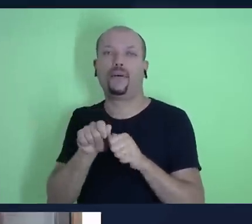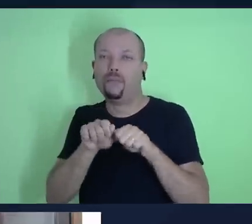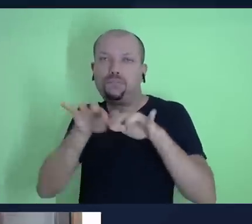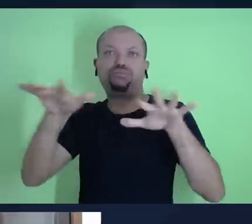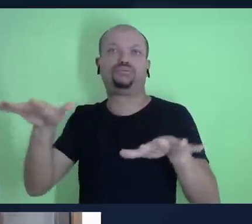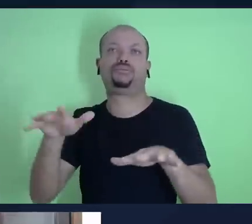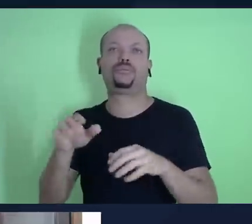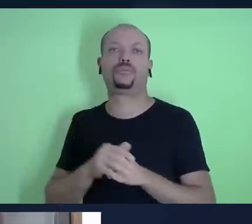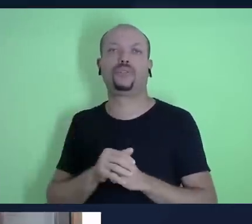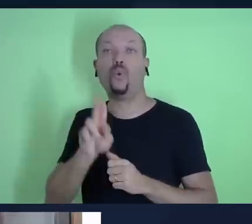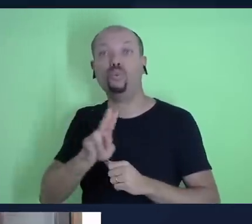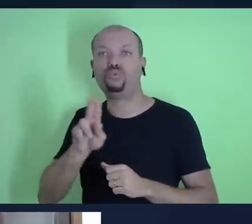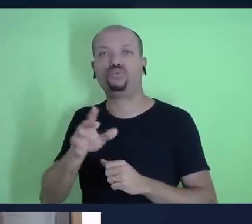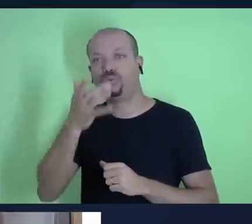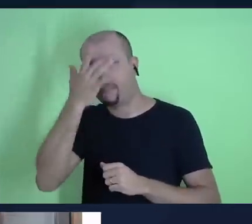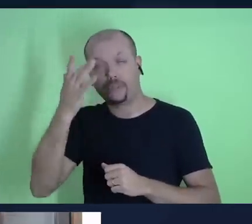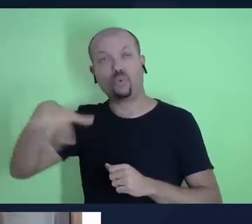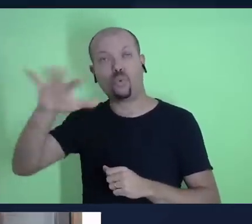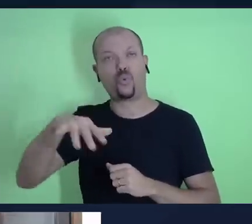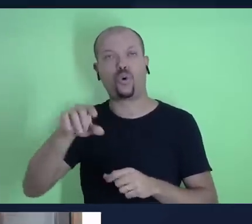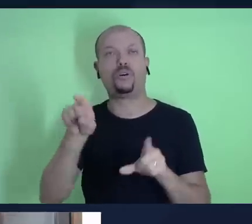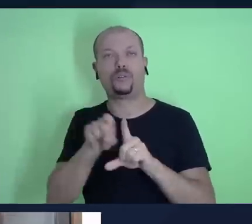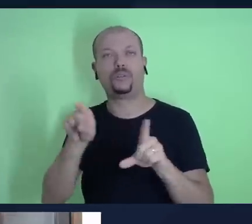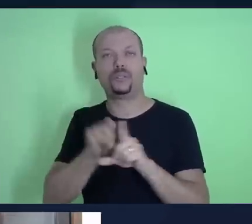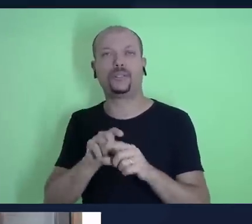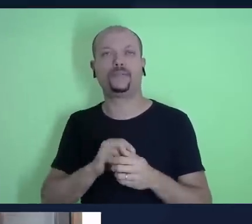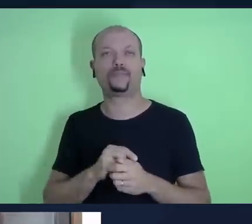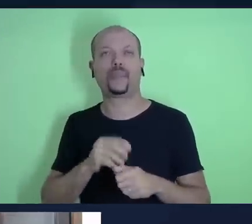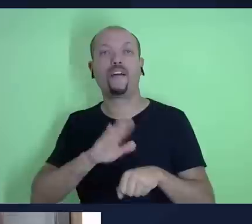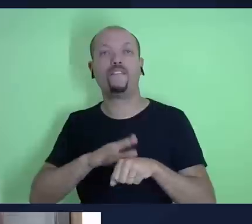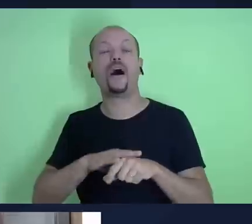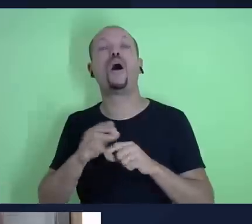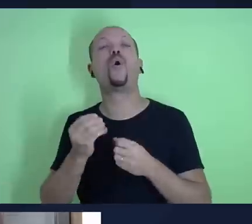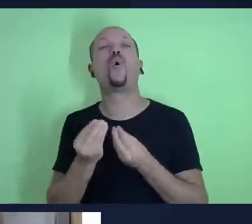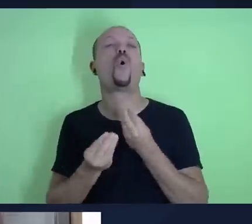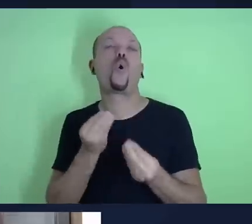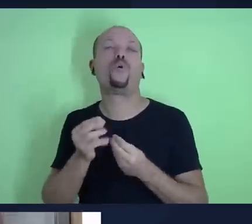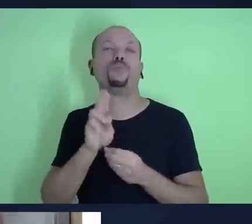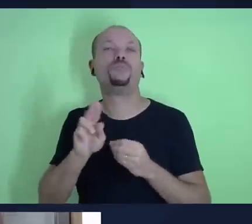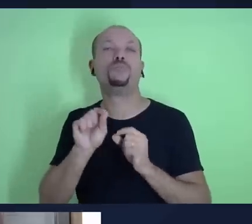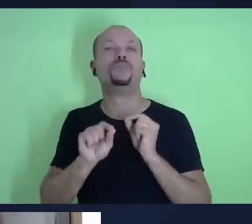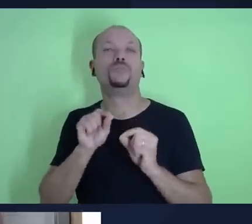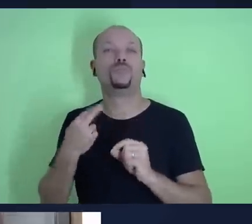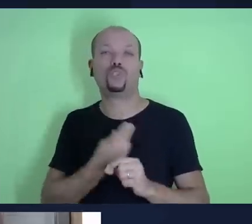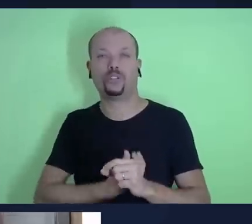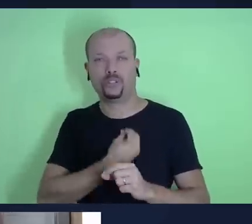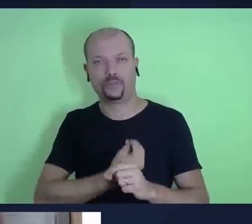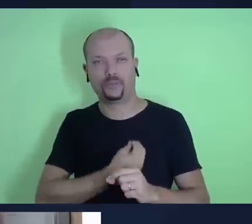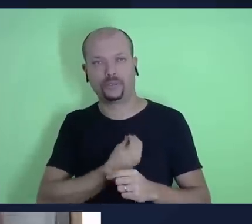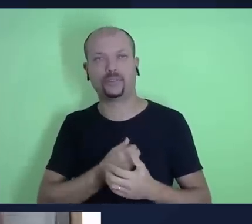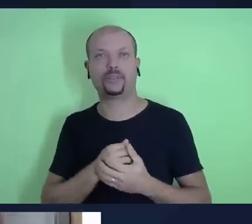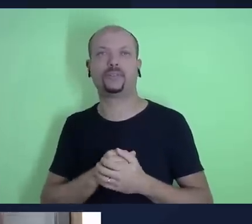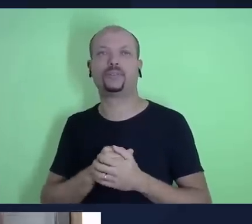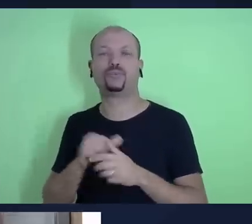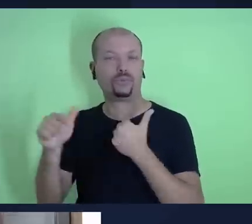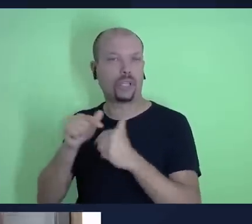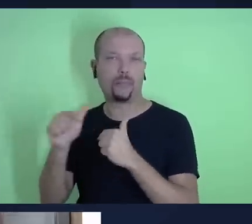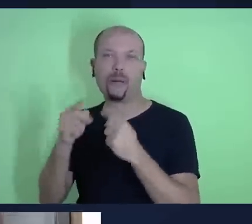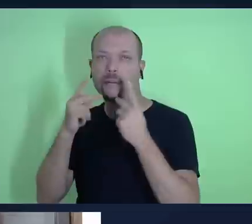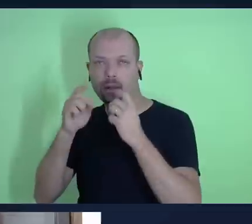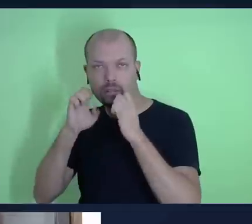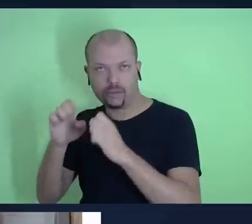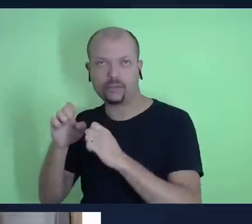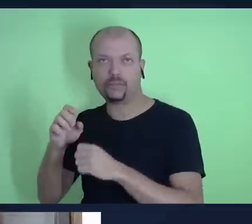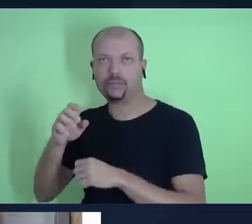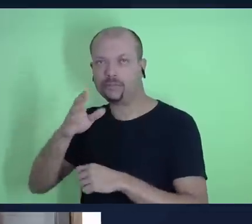para as pessoas e a gente faz isso como utilizando isso na nossa vida a serviço das pessoas a nossa volta como eu